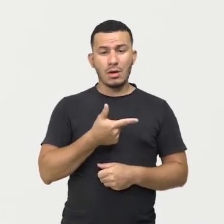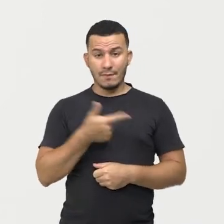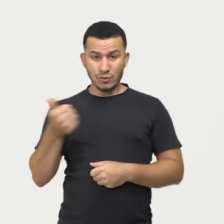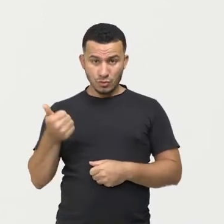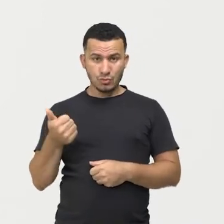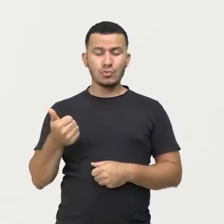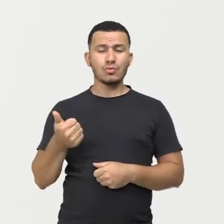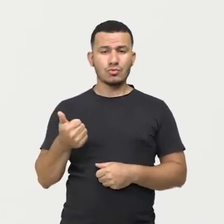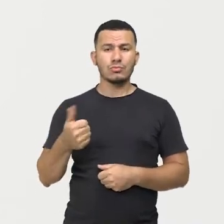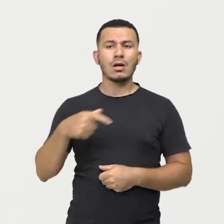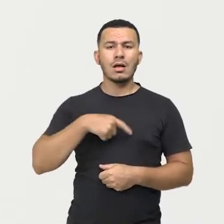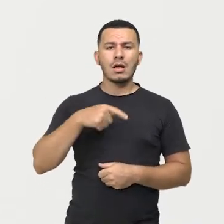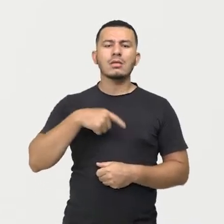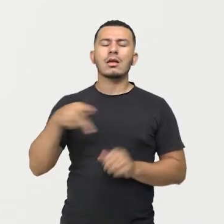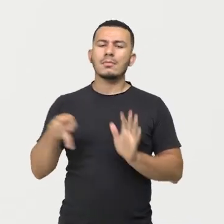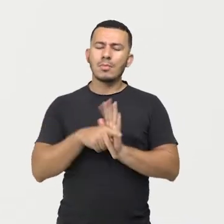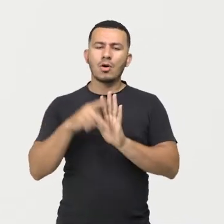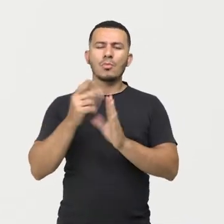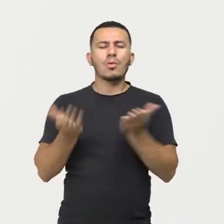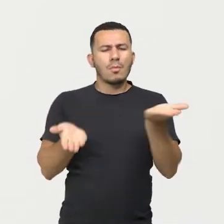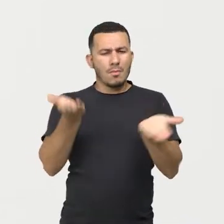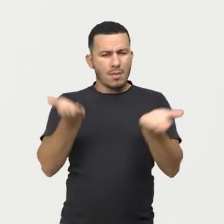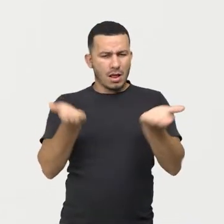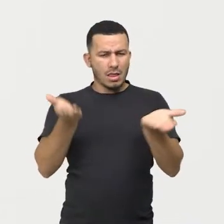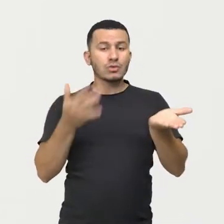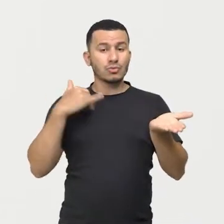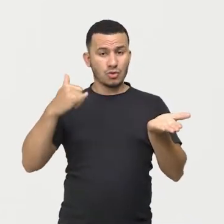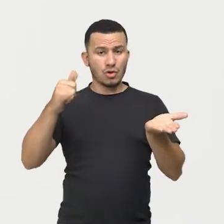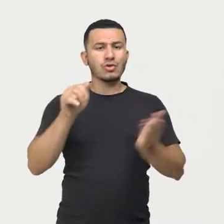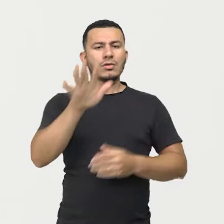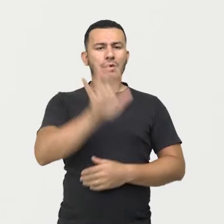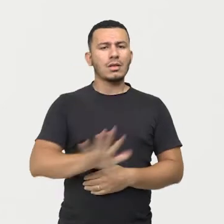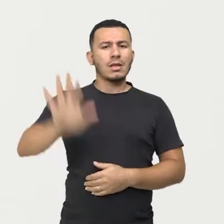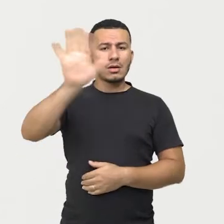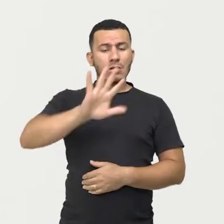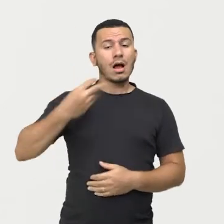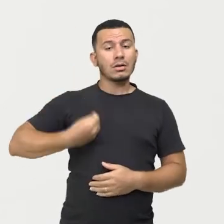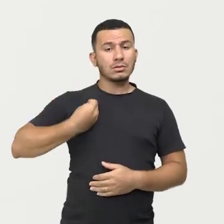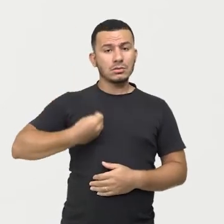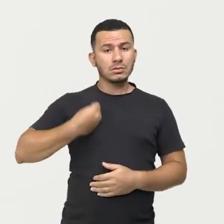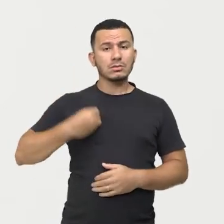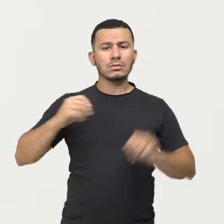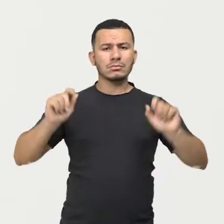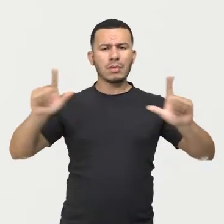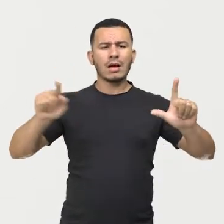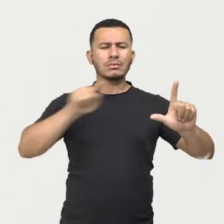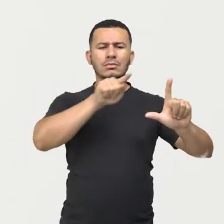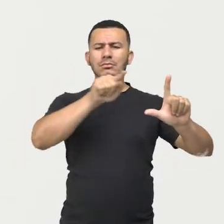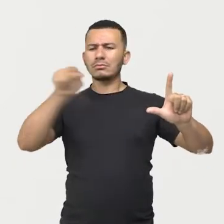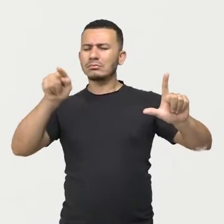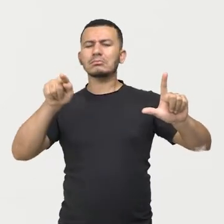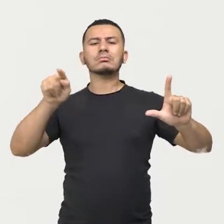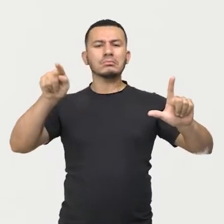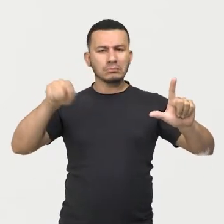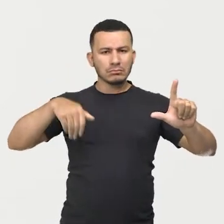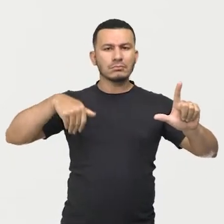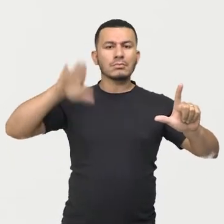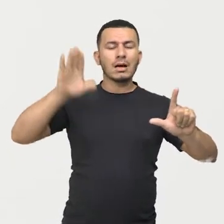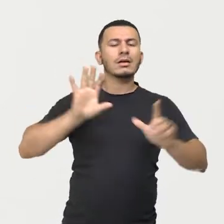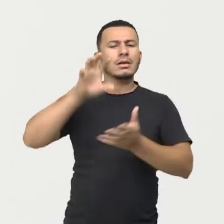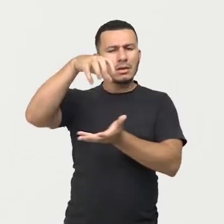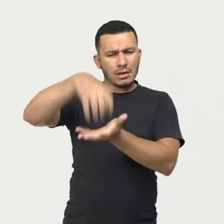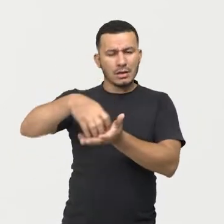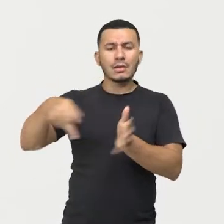ele tem os dados do Balanço Energético Nacional, e ele apresenta que realmente a nossa matriz energética e a nossa matriz